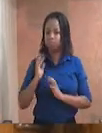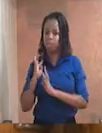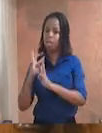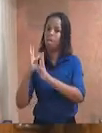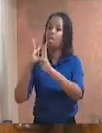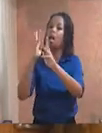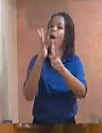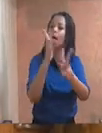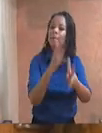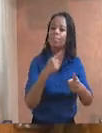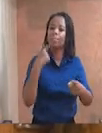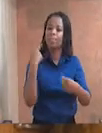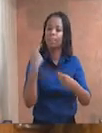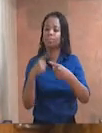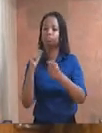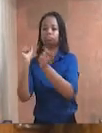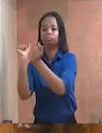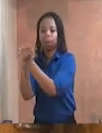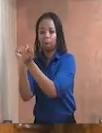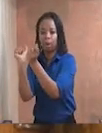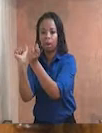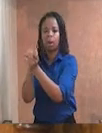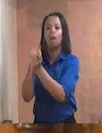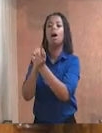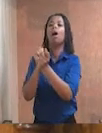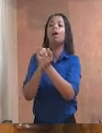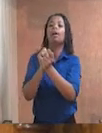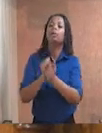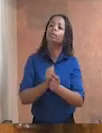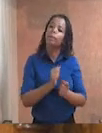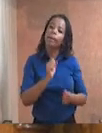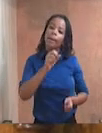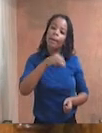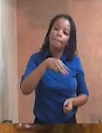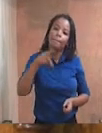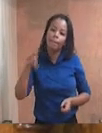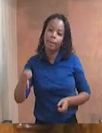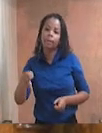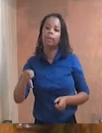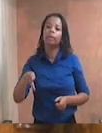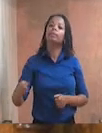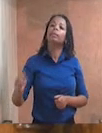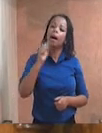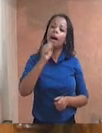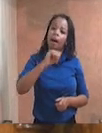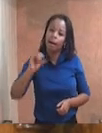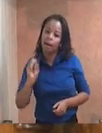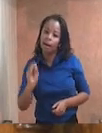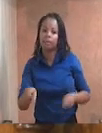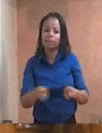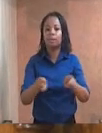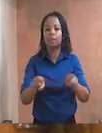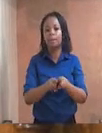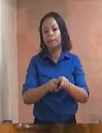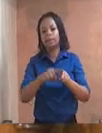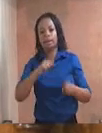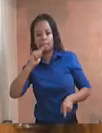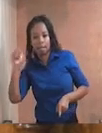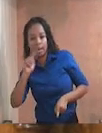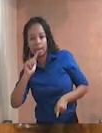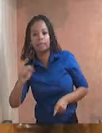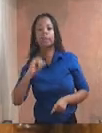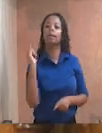cativeiro. O NT tem partes escritas na Síria, na Ásia, menos na Grécia e na Itália, onde muitas